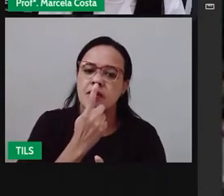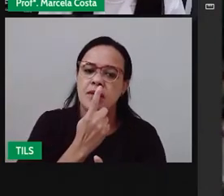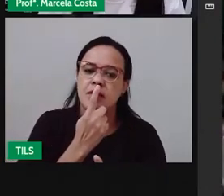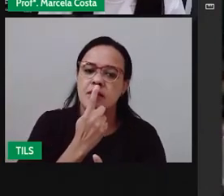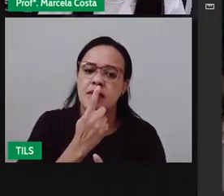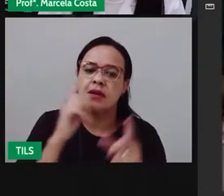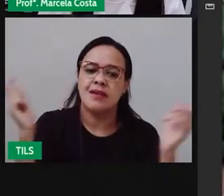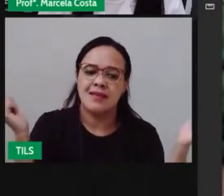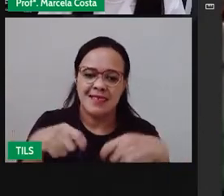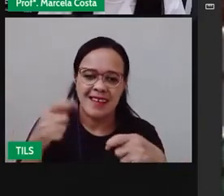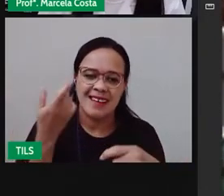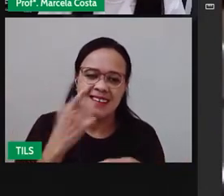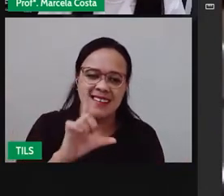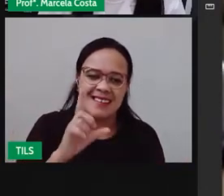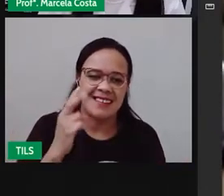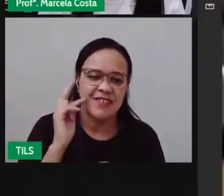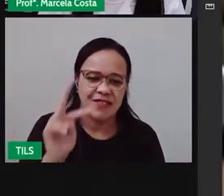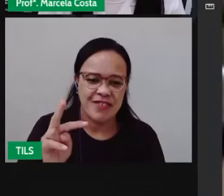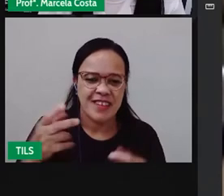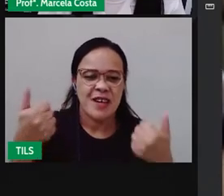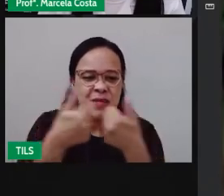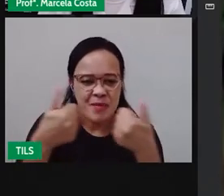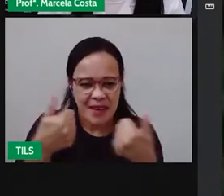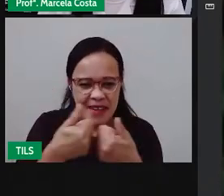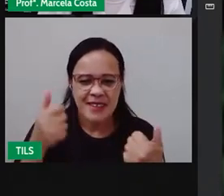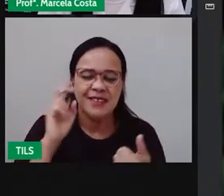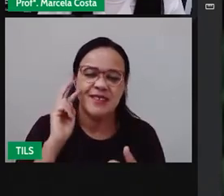que a gente consiga ver de perto.